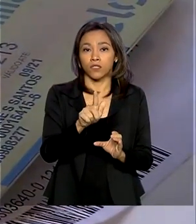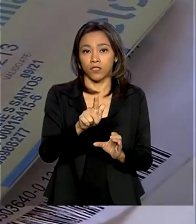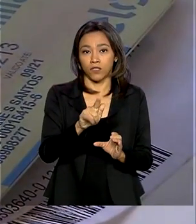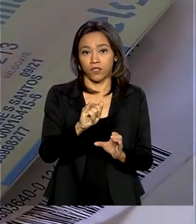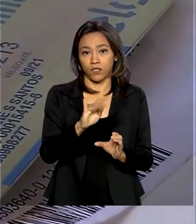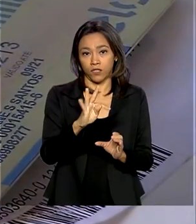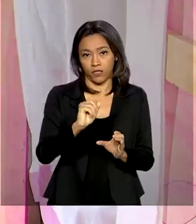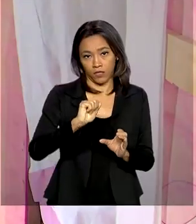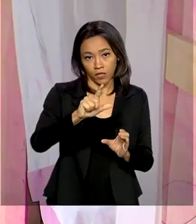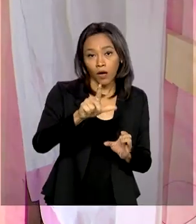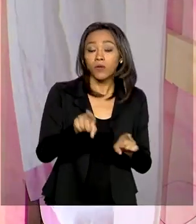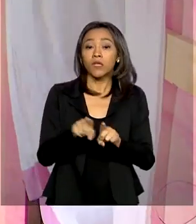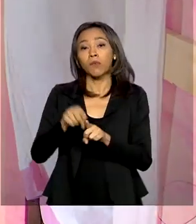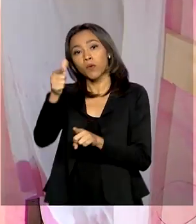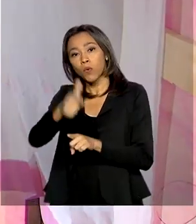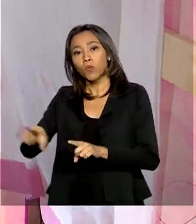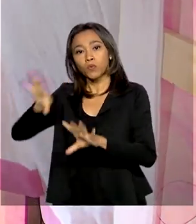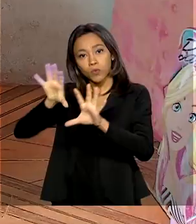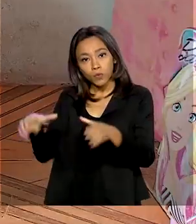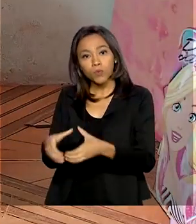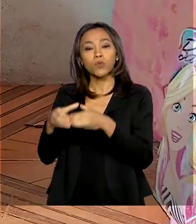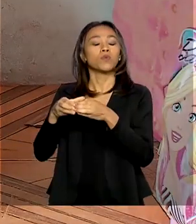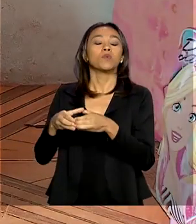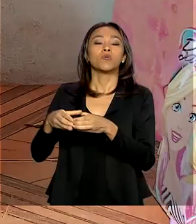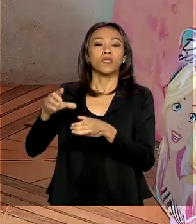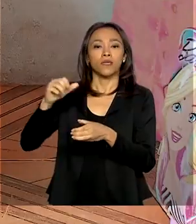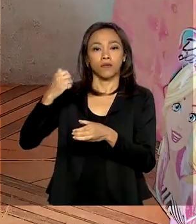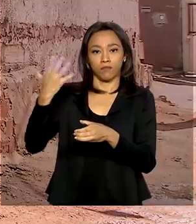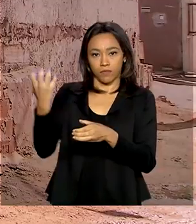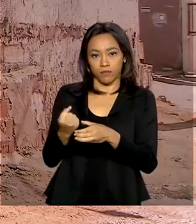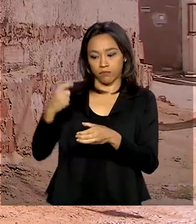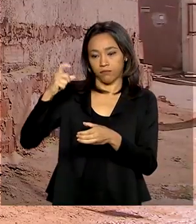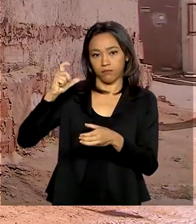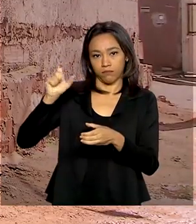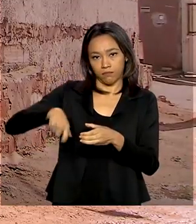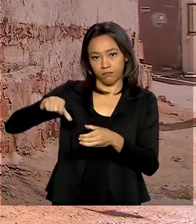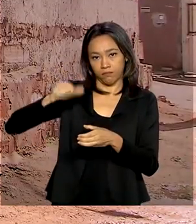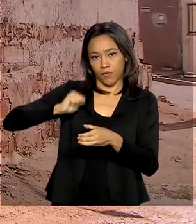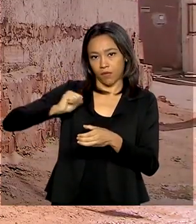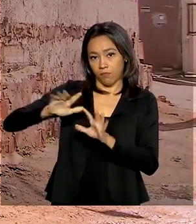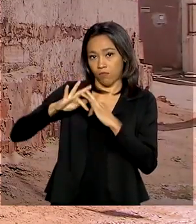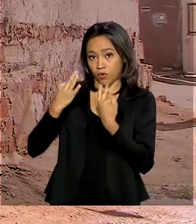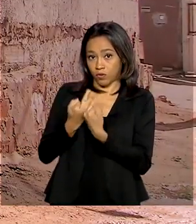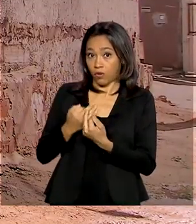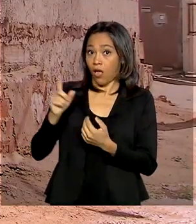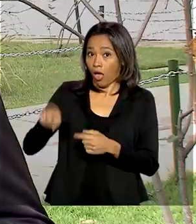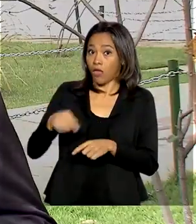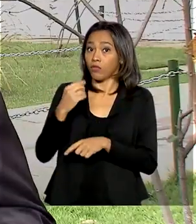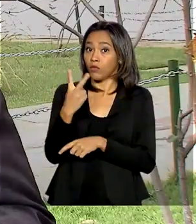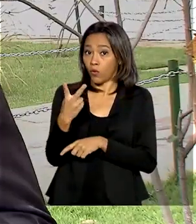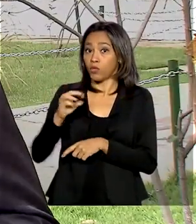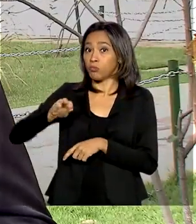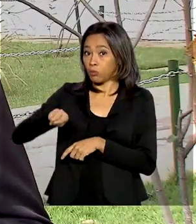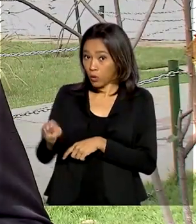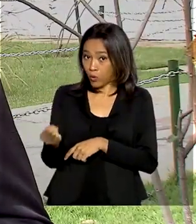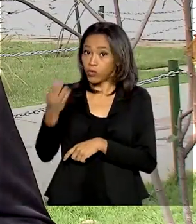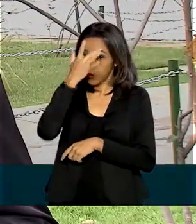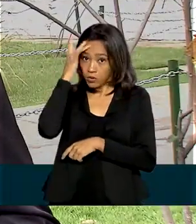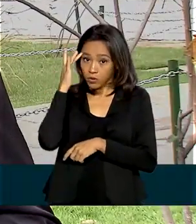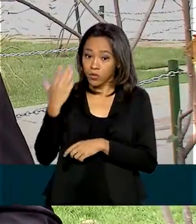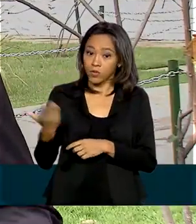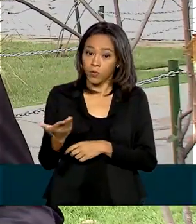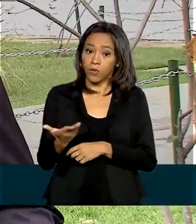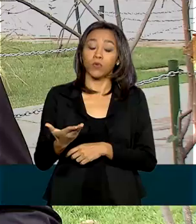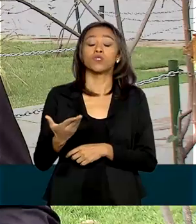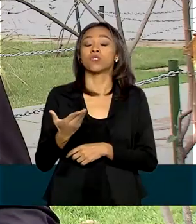beneficiários do Bolsa Família, cujo último dígito do NIS é igual a 3. Nesse caso, são quase 2 milhões de pessoas. Hoje à tarde, a Caixa